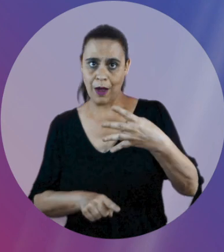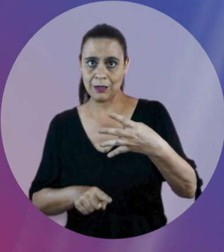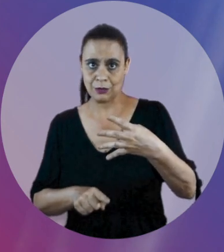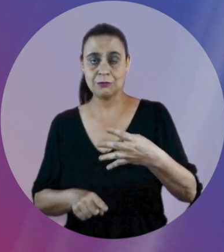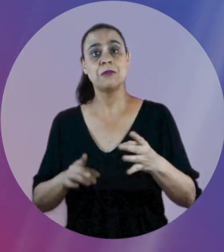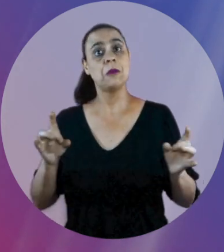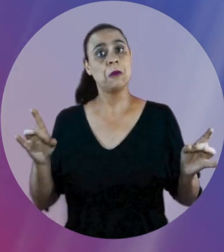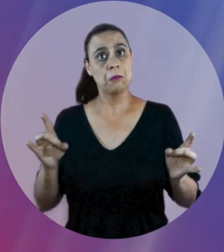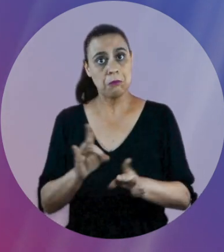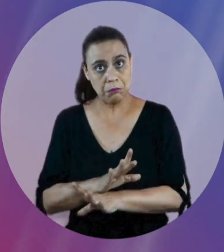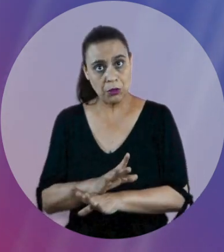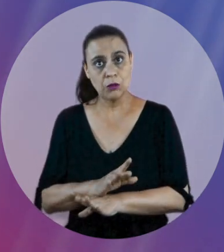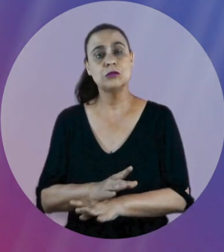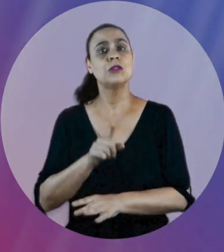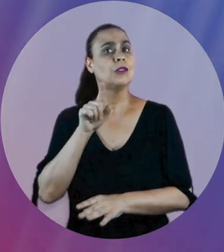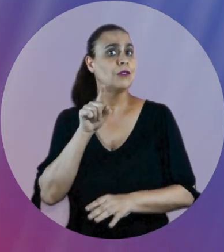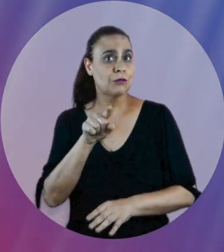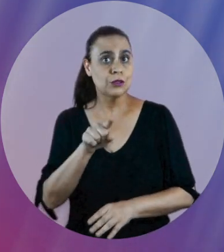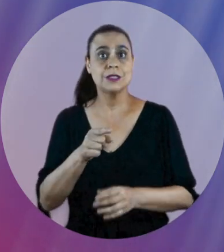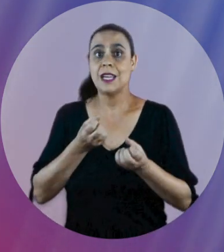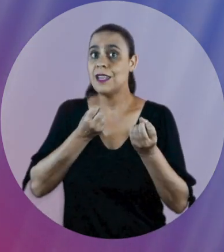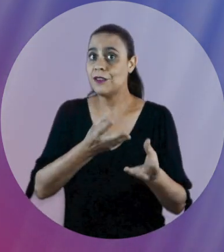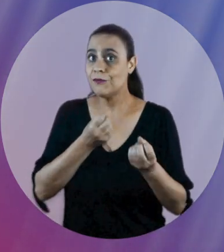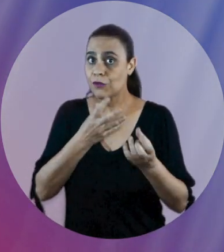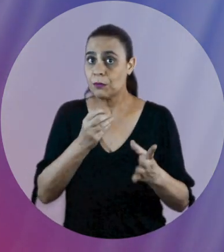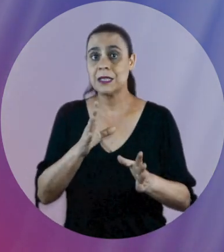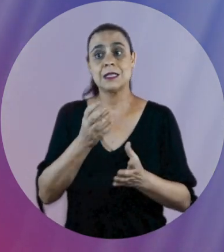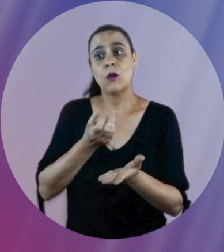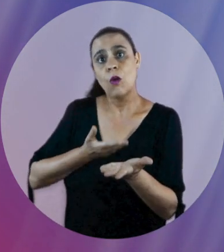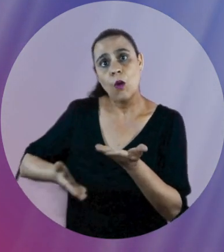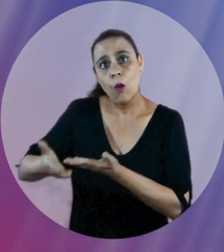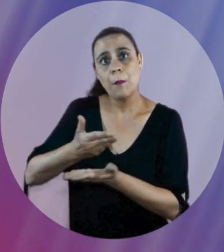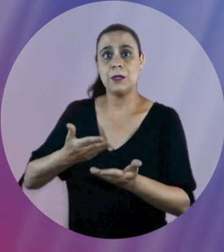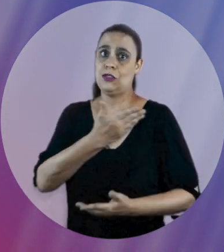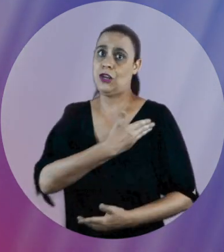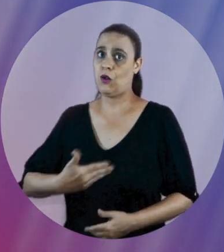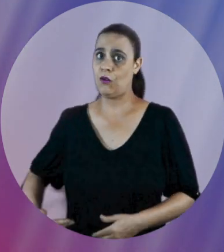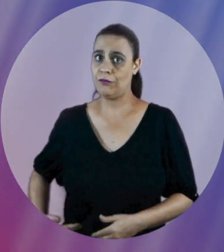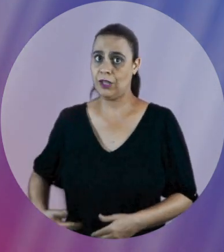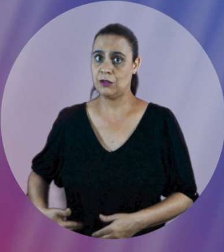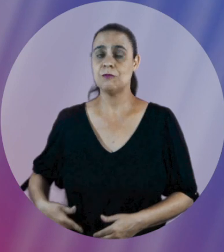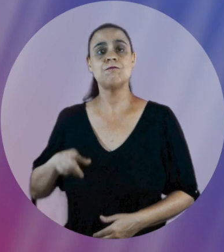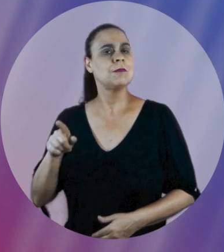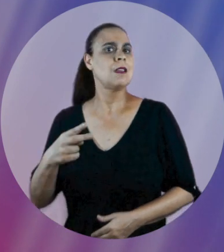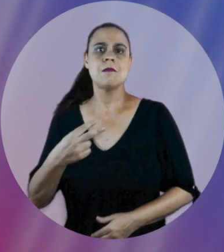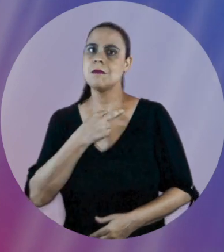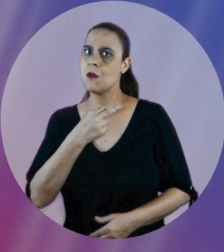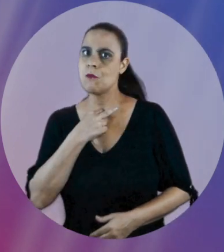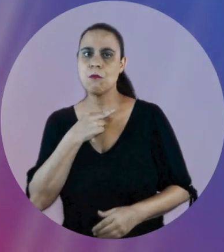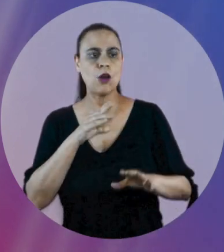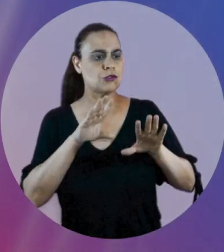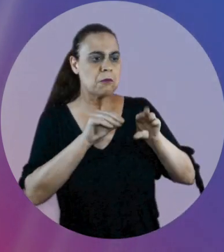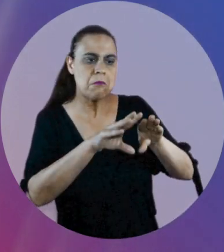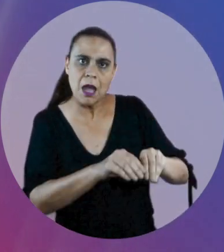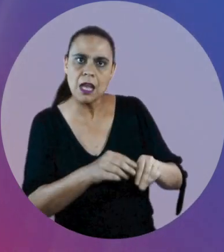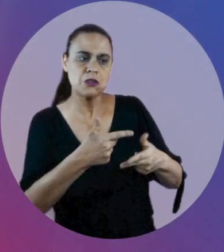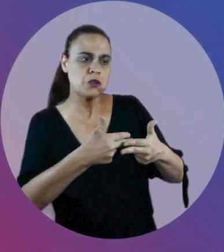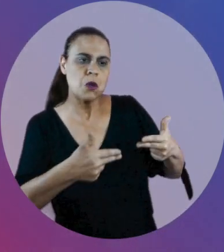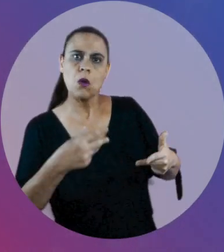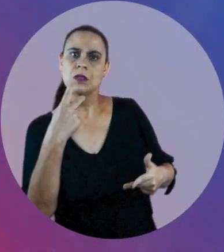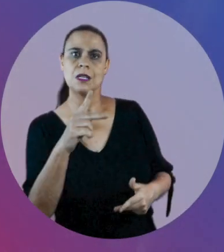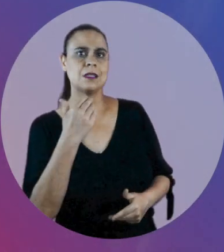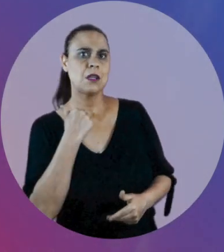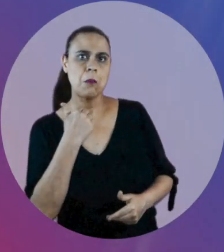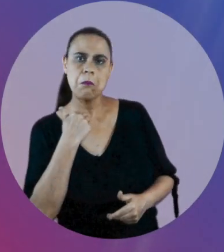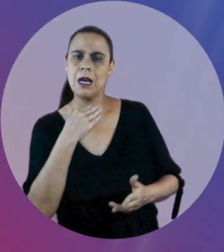fazer isso, apenas os seus dados serão compartilhados. O Governo não terá acesso à sua conta bancária nem poderá